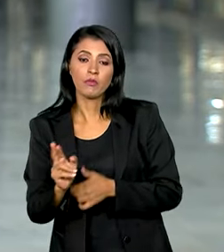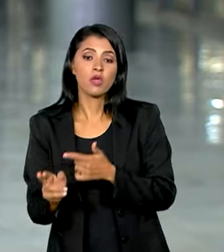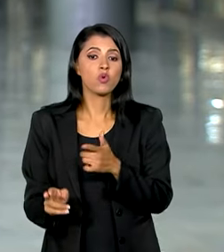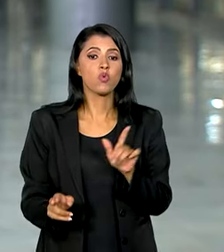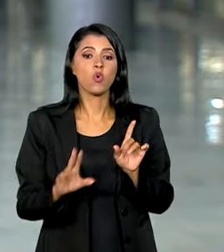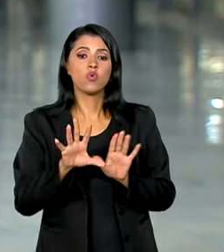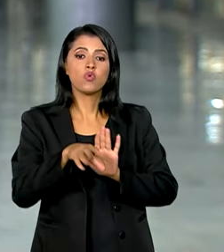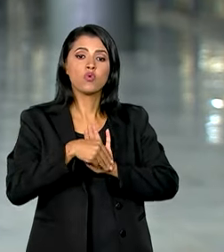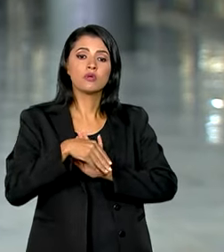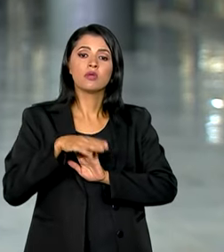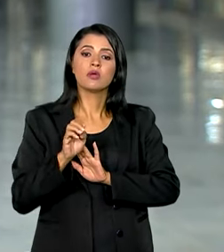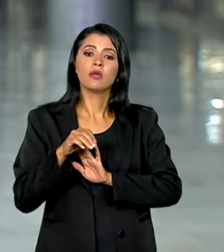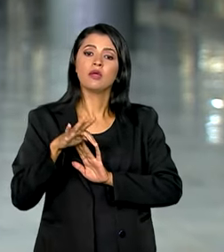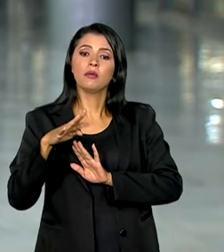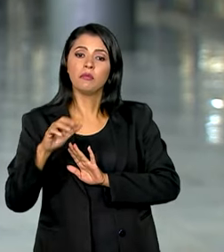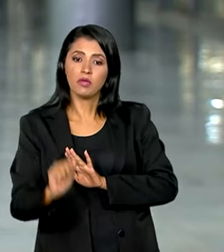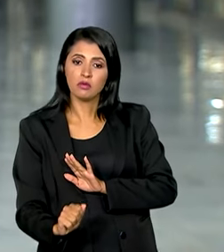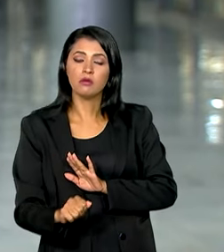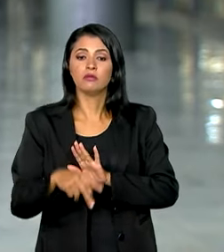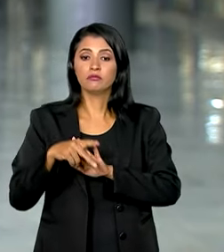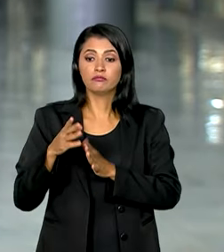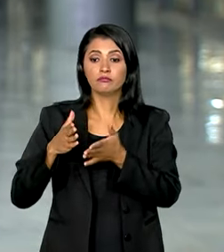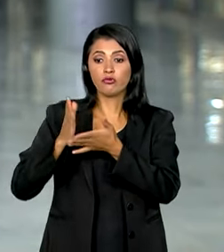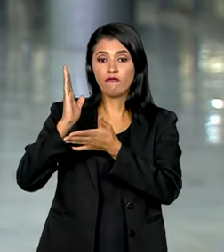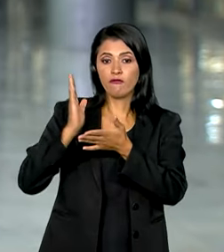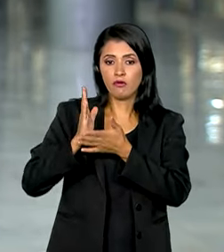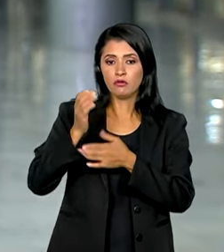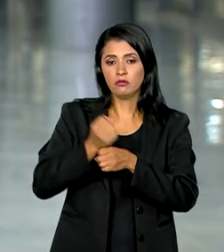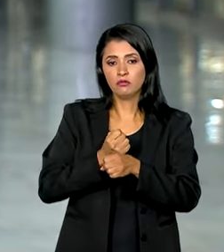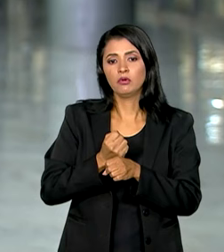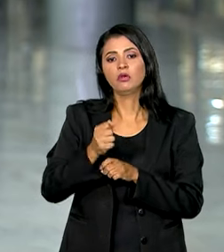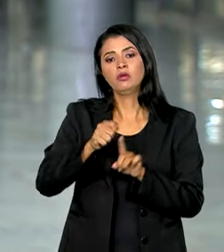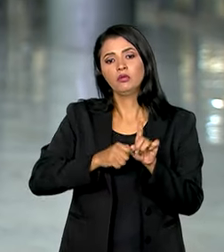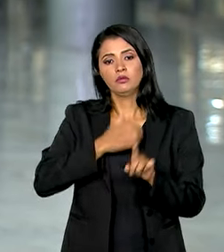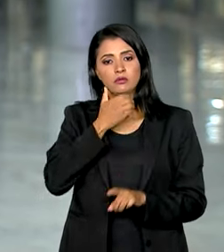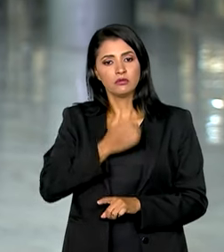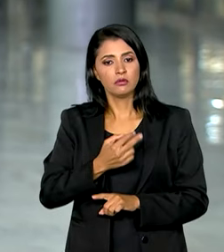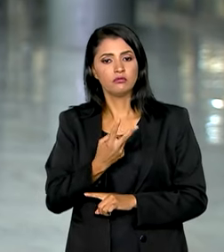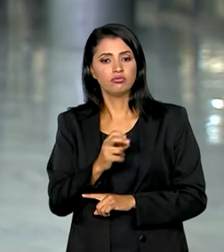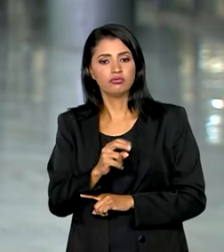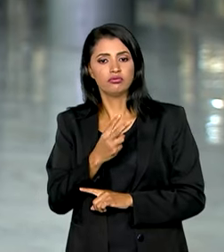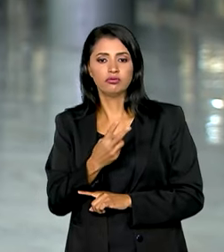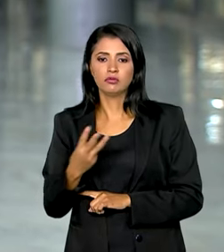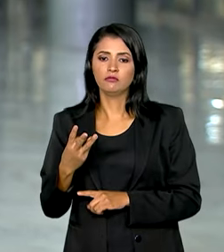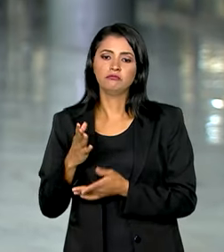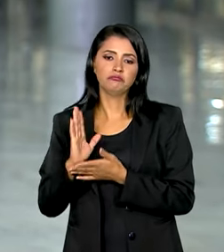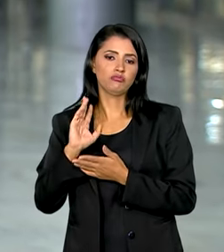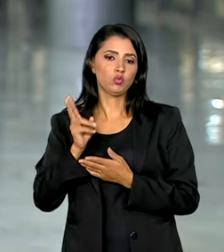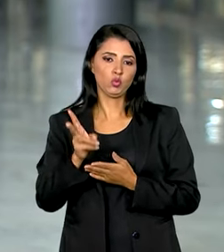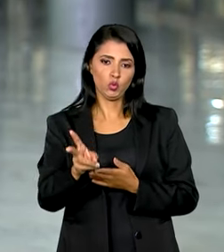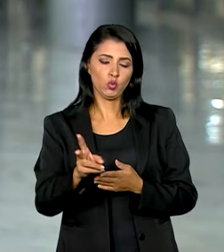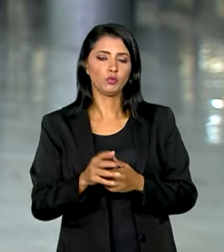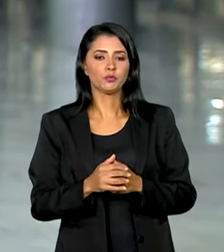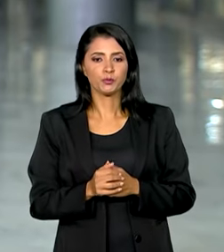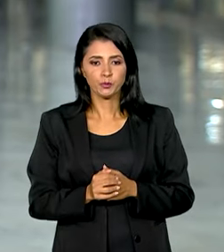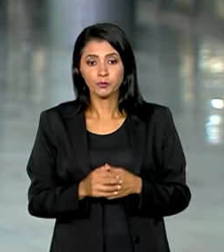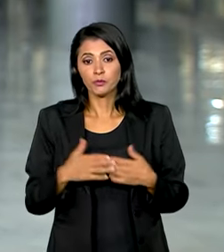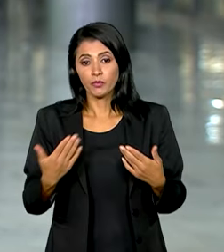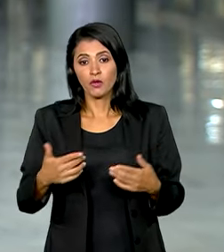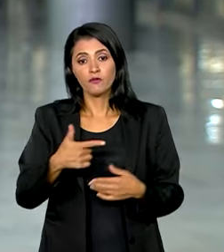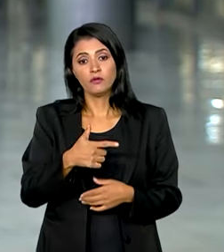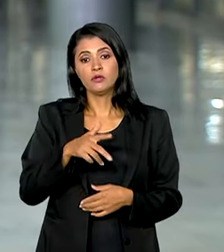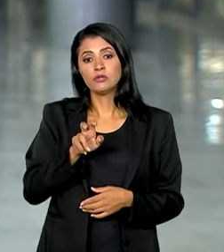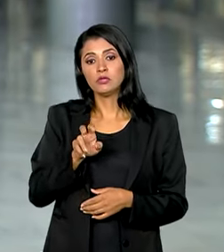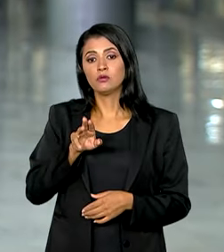emendas, previstas no orçamento aprovado pelo Congresso em dezembro de 2023, foram mantidas pelo governo. Portanto, R$